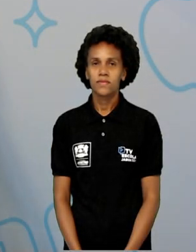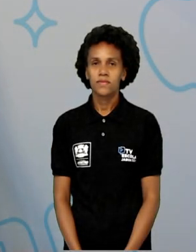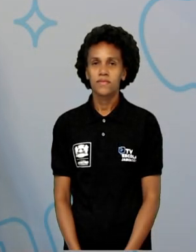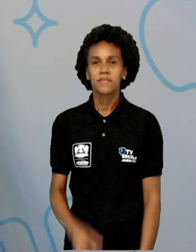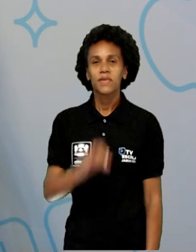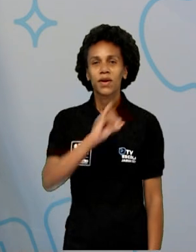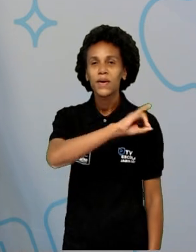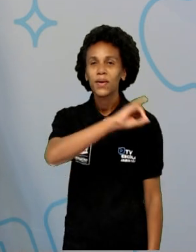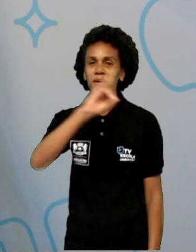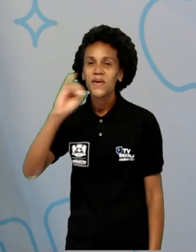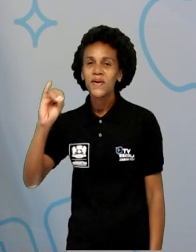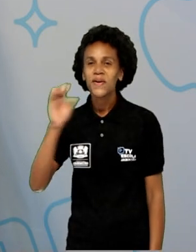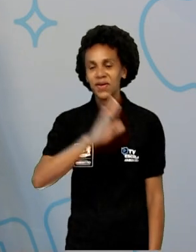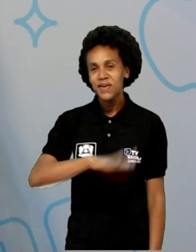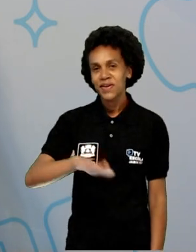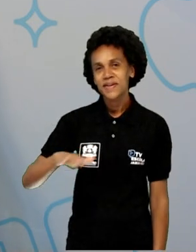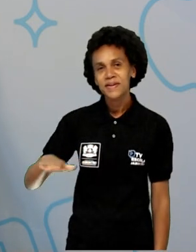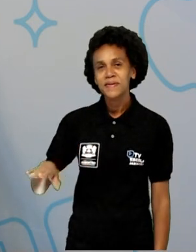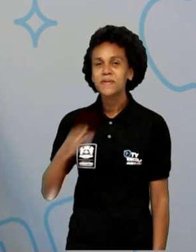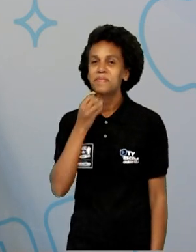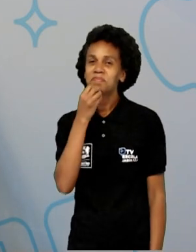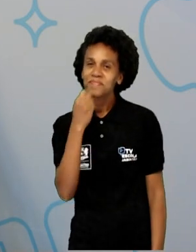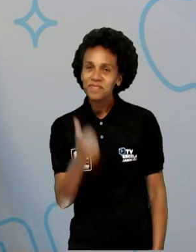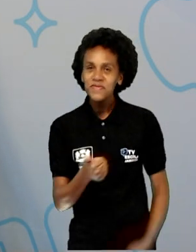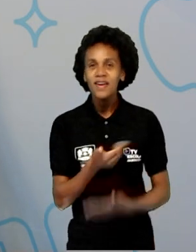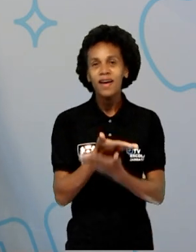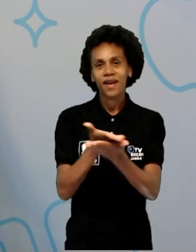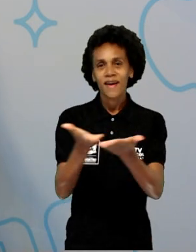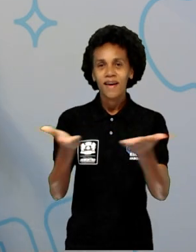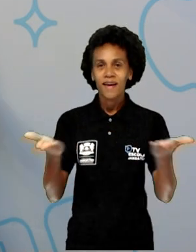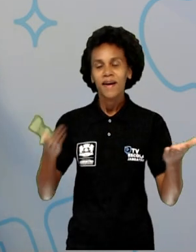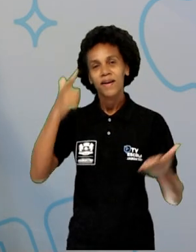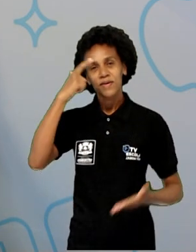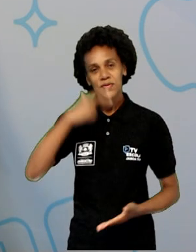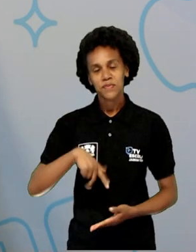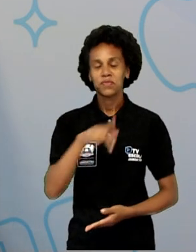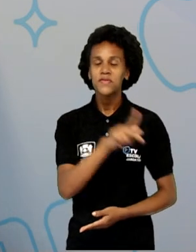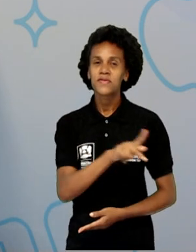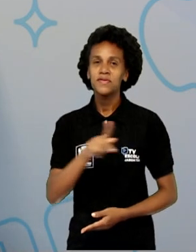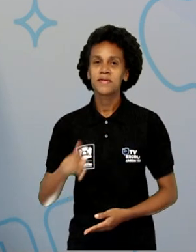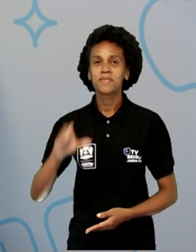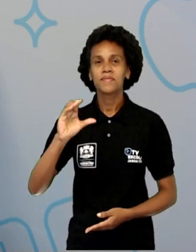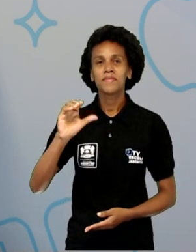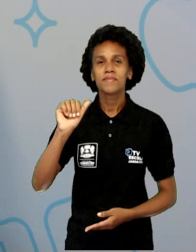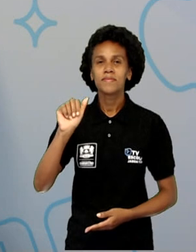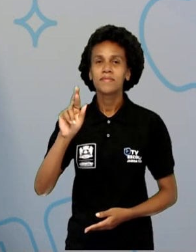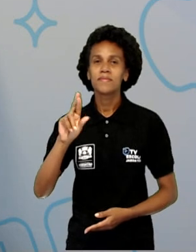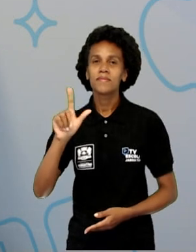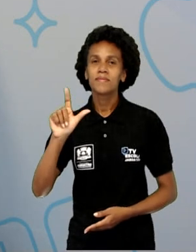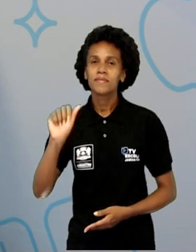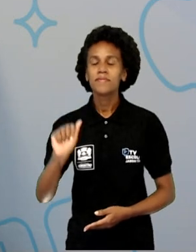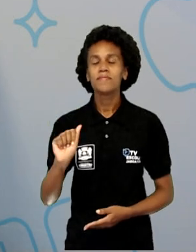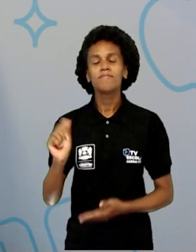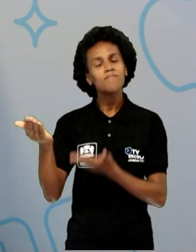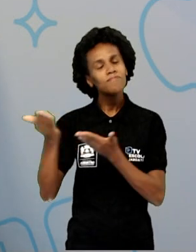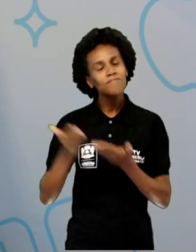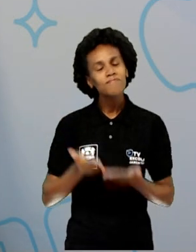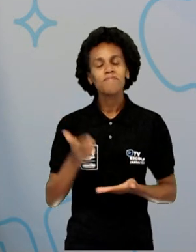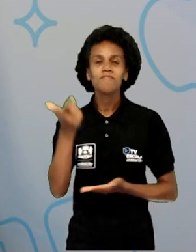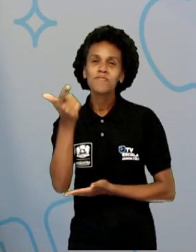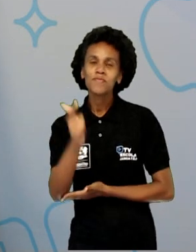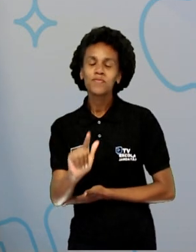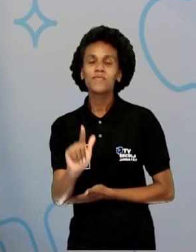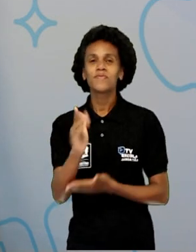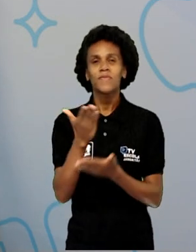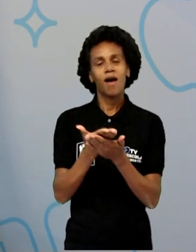Olá crianças, tudo bem com vocês? Eu sou a professora Carla e estamos mais uma vez aqui para mais uma